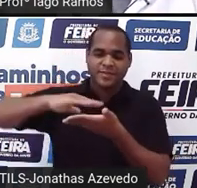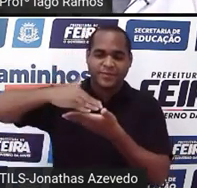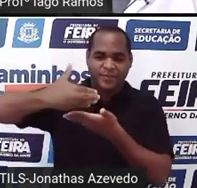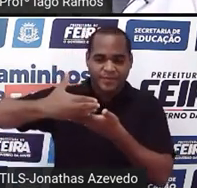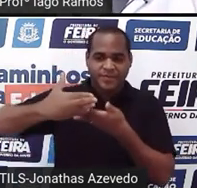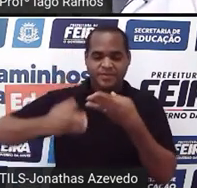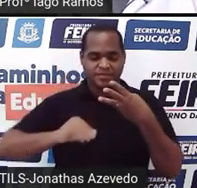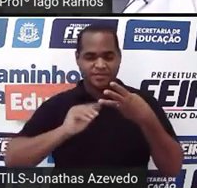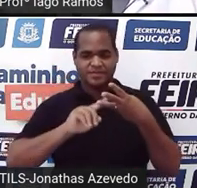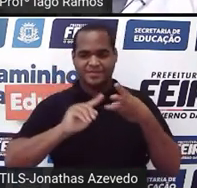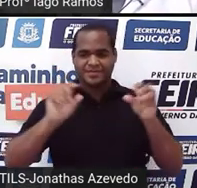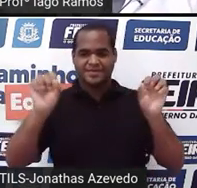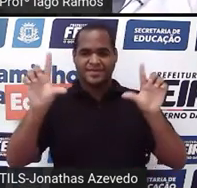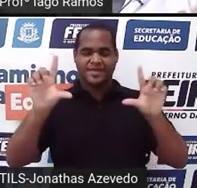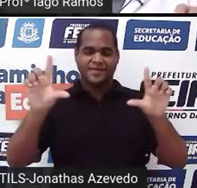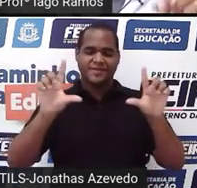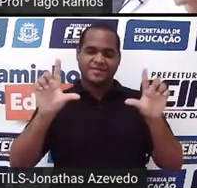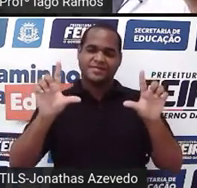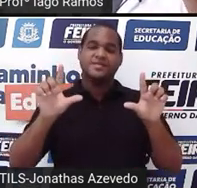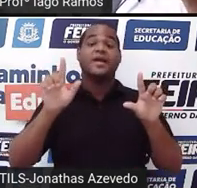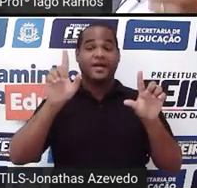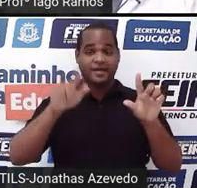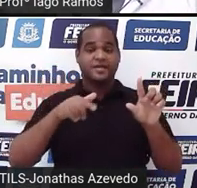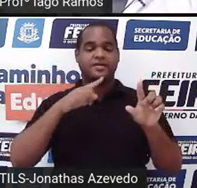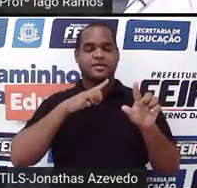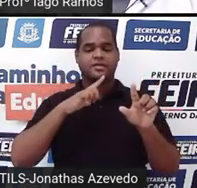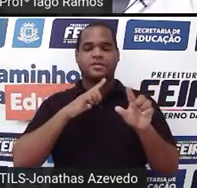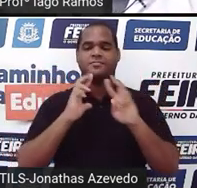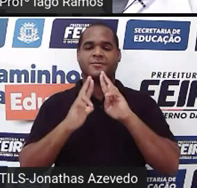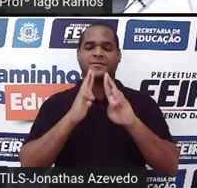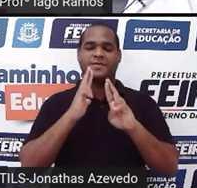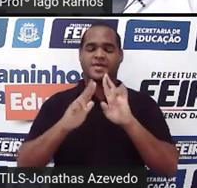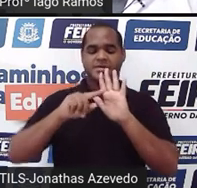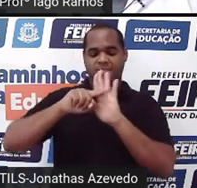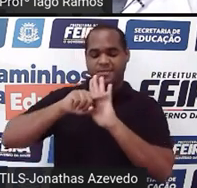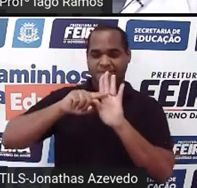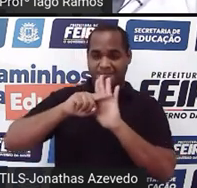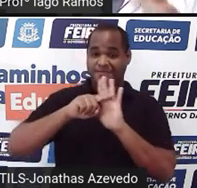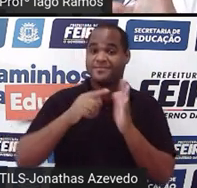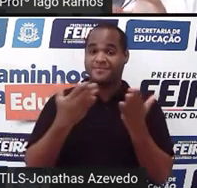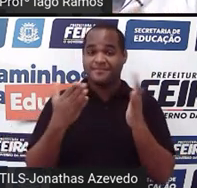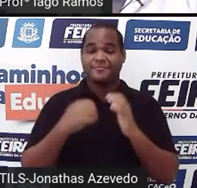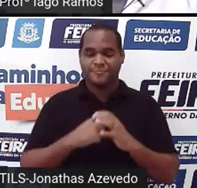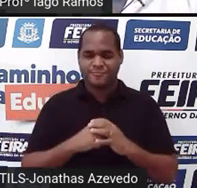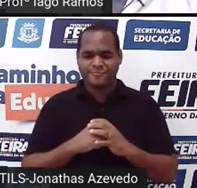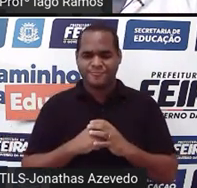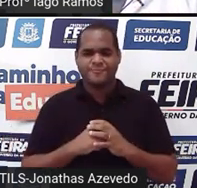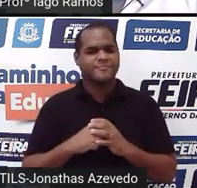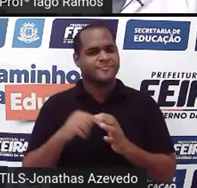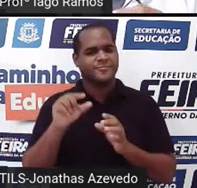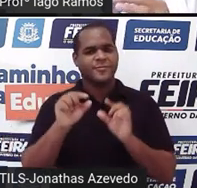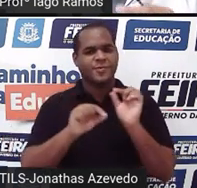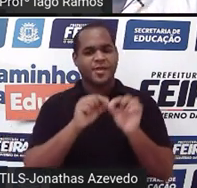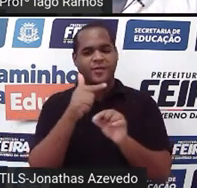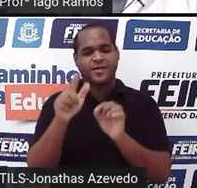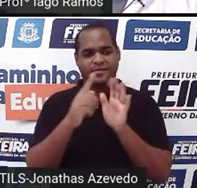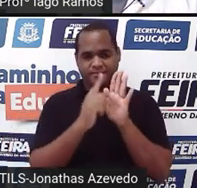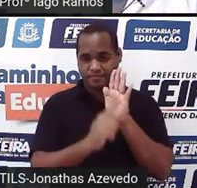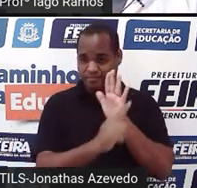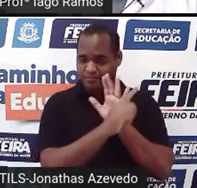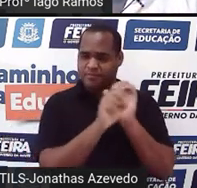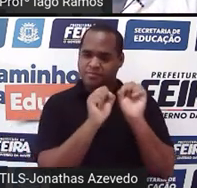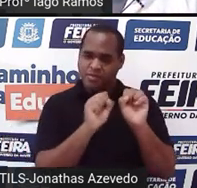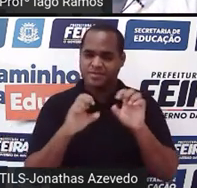computador e o uso da TV, é onde estão os resultados da pesquisa, tá bom? E para esse gráfico também a gente pode ter uma